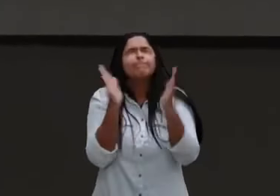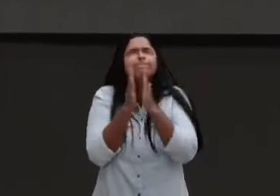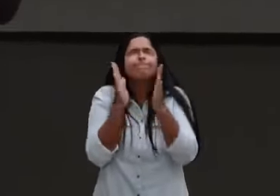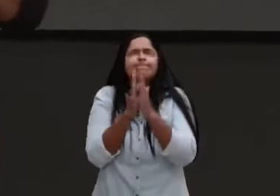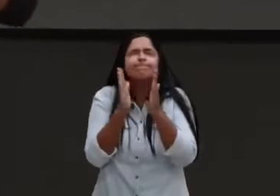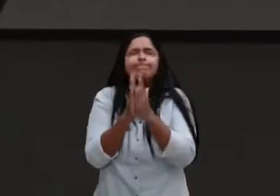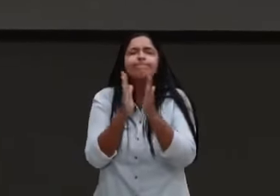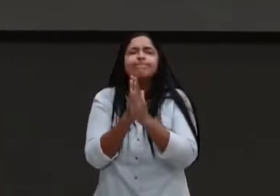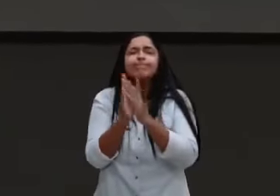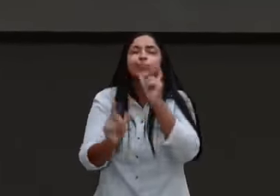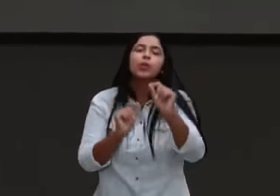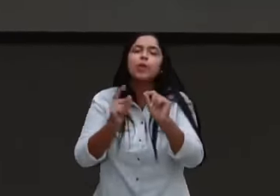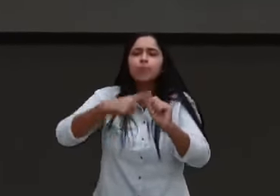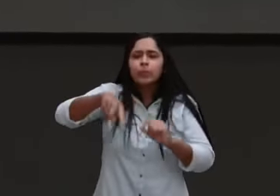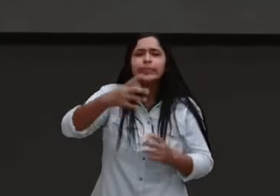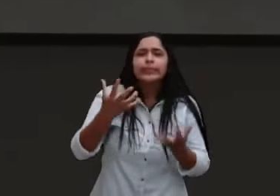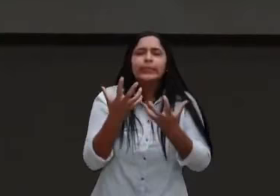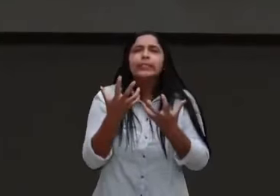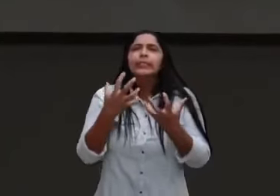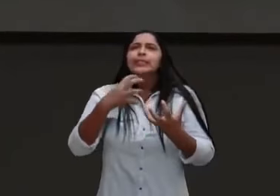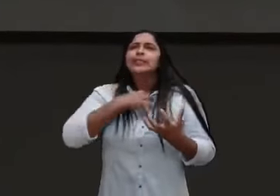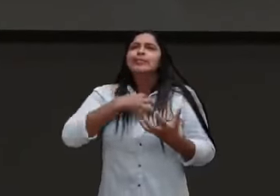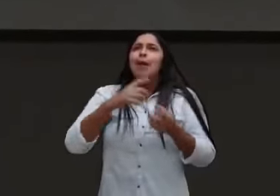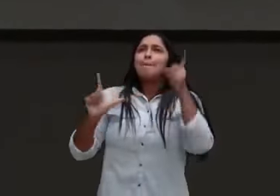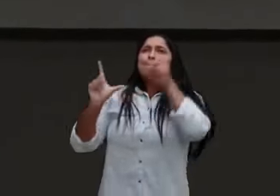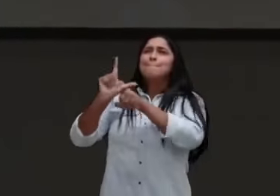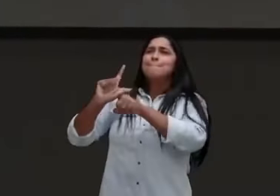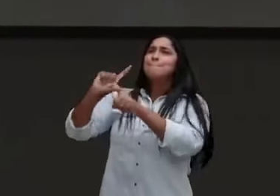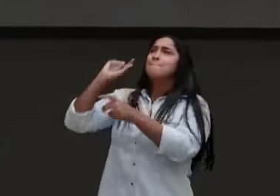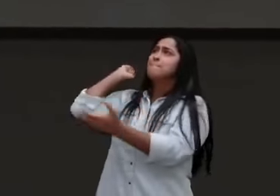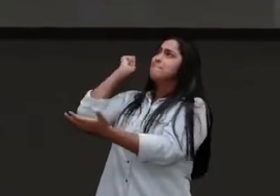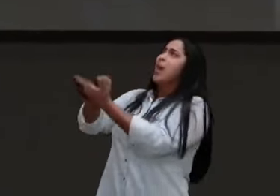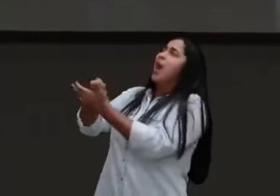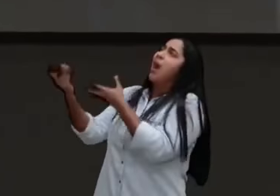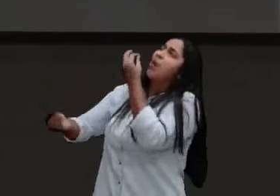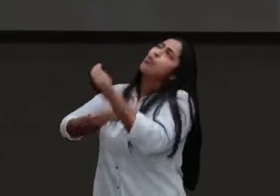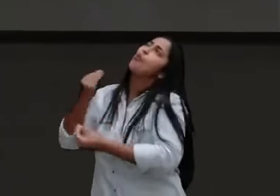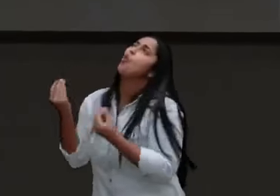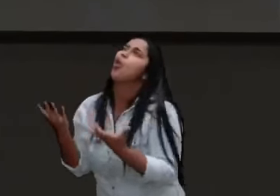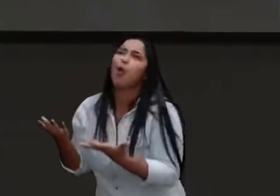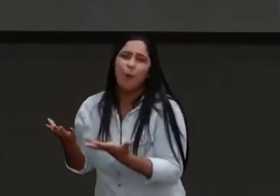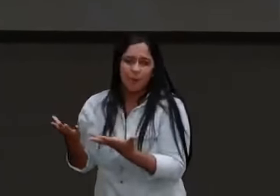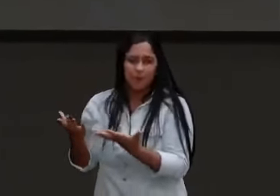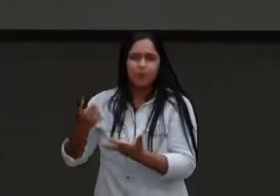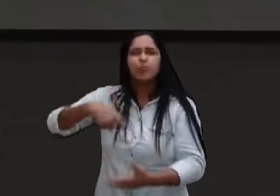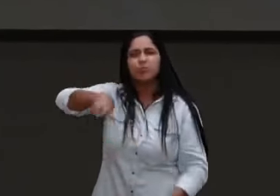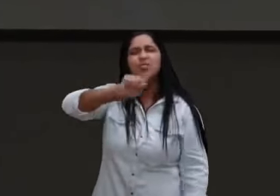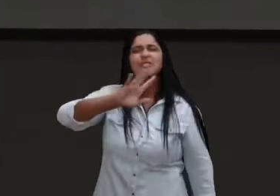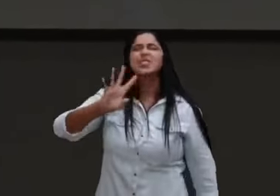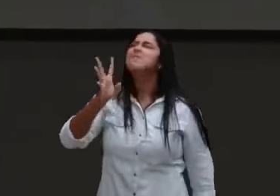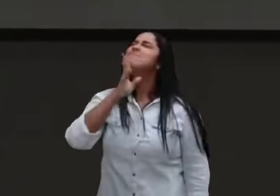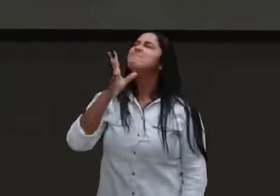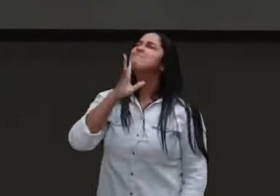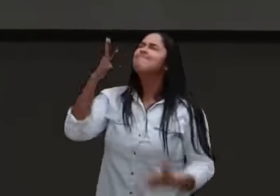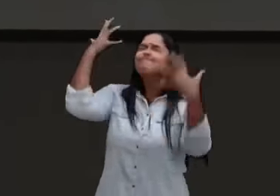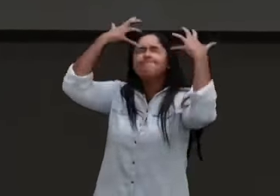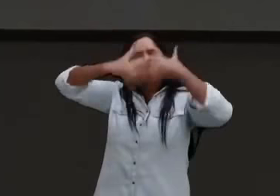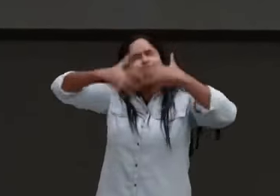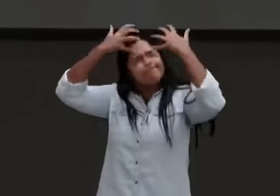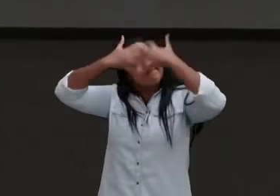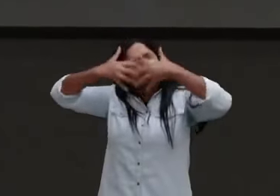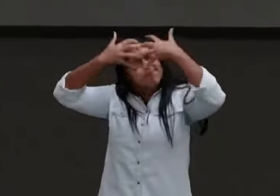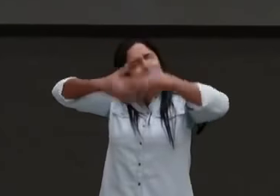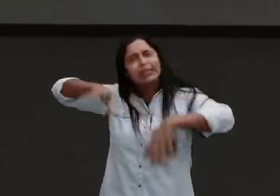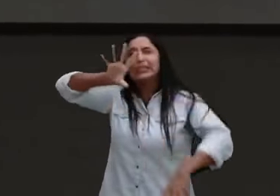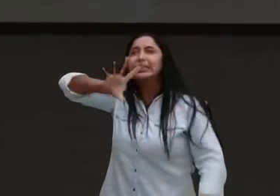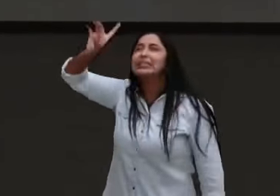você quer reconhecer, sua dívida, para com Ele, se você quer reconhecer, que Ele é bom, Ele é bom, e tem sido bom na tua vida,